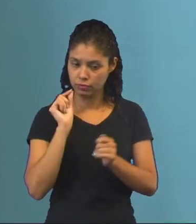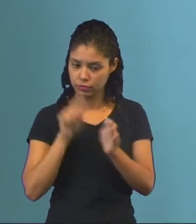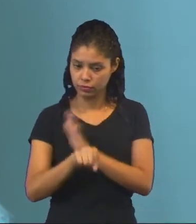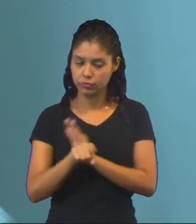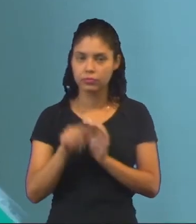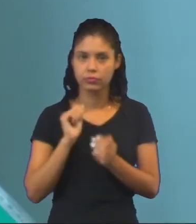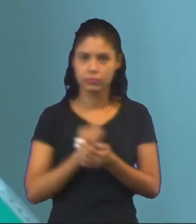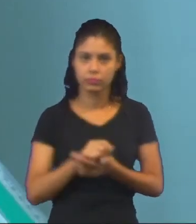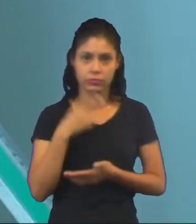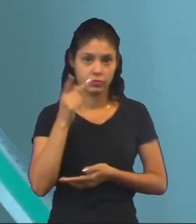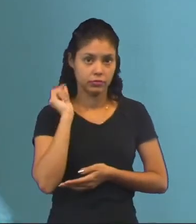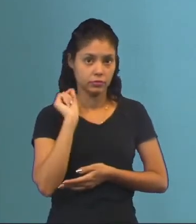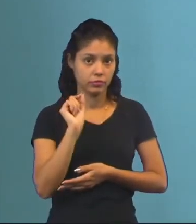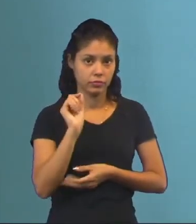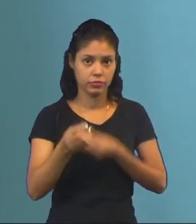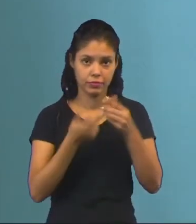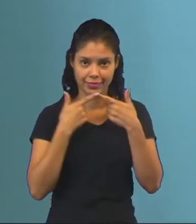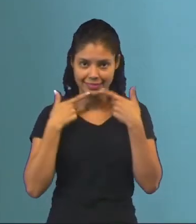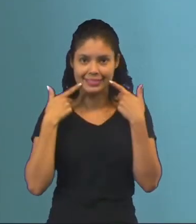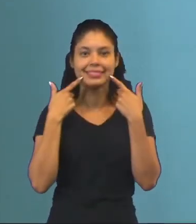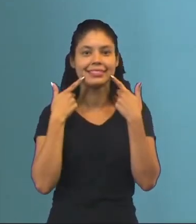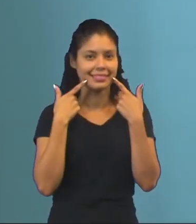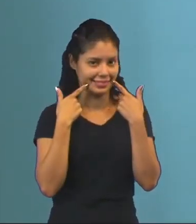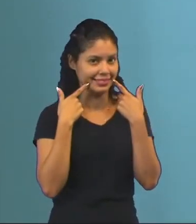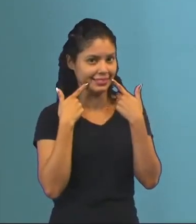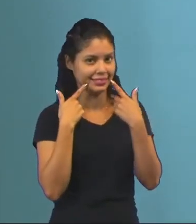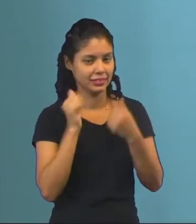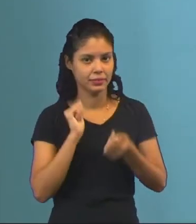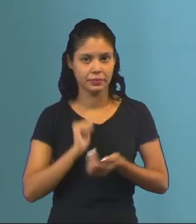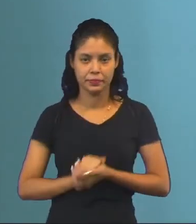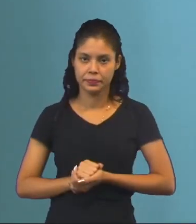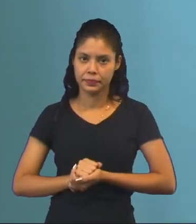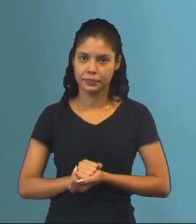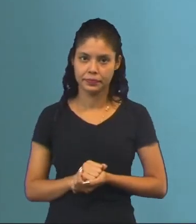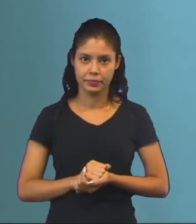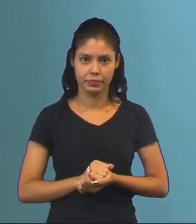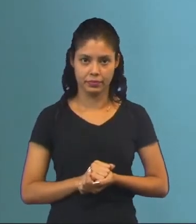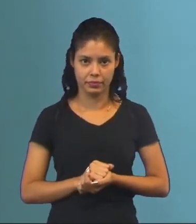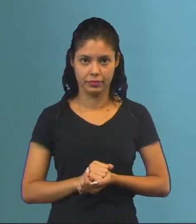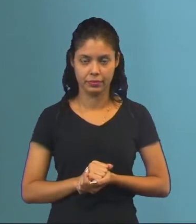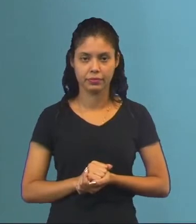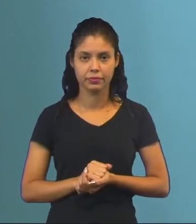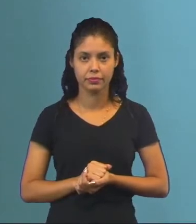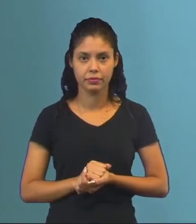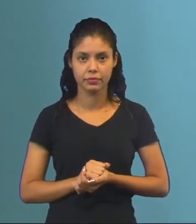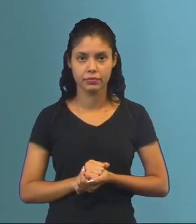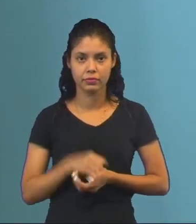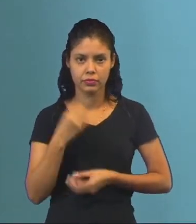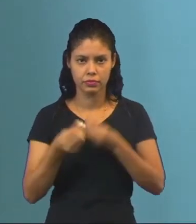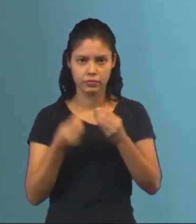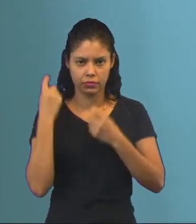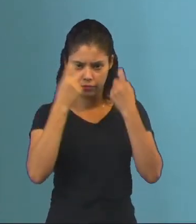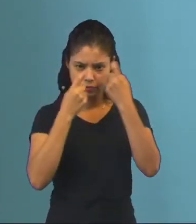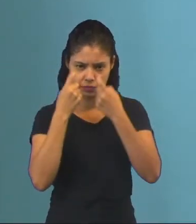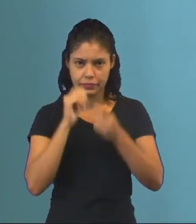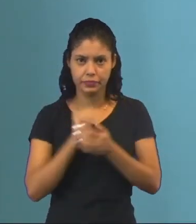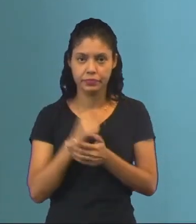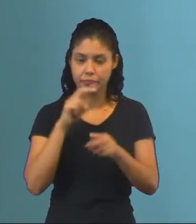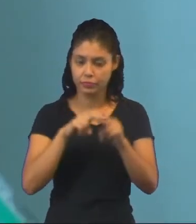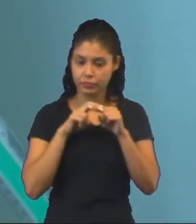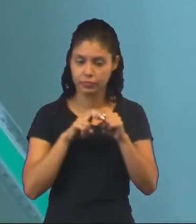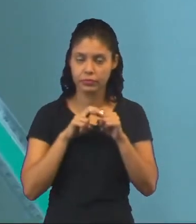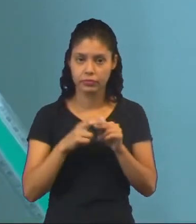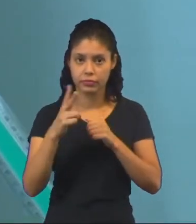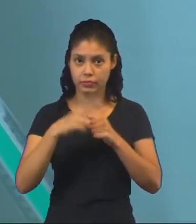essa pergunta e disse isso com um sorriso, ó. No rosto, tá? A maneira que ele se expressou. Por isso que